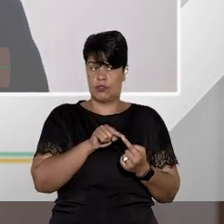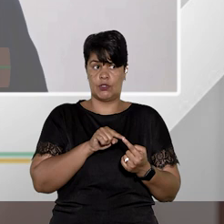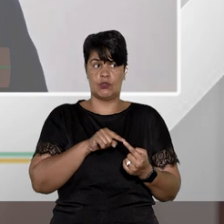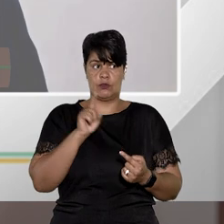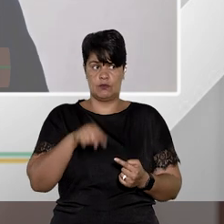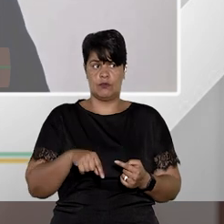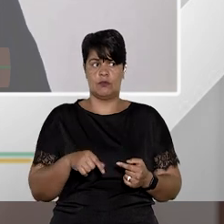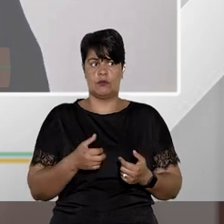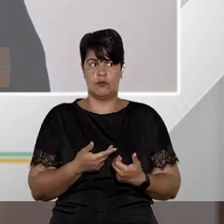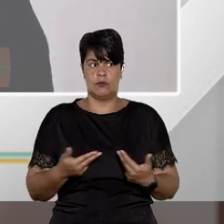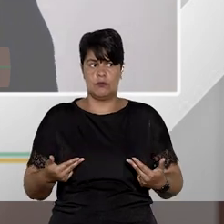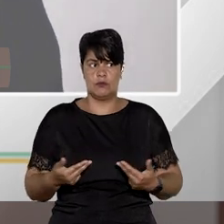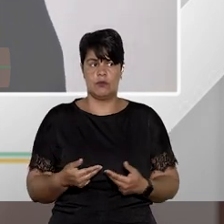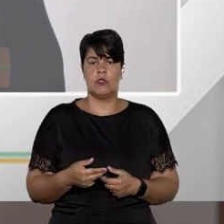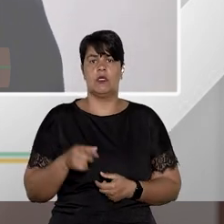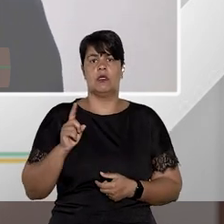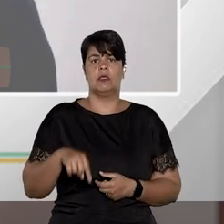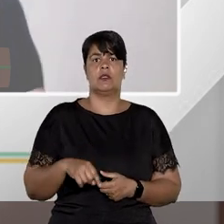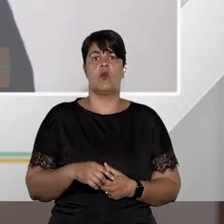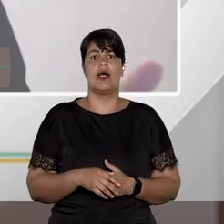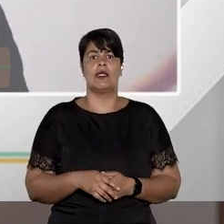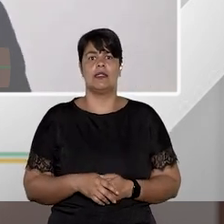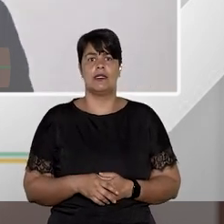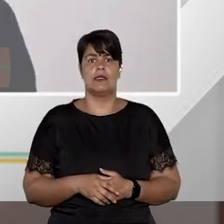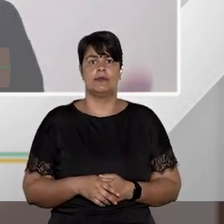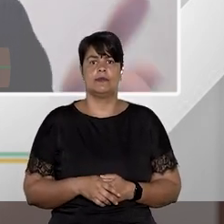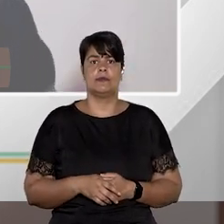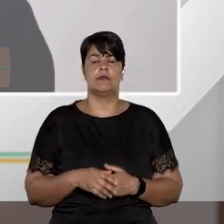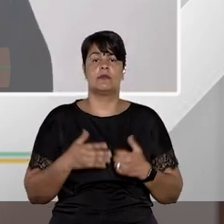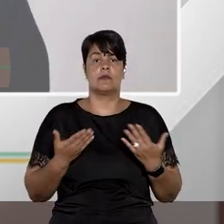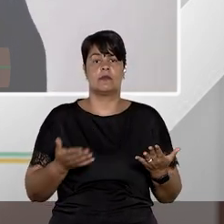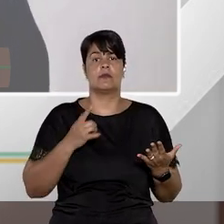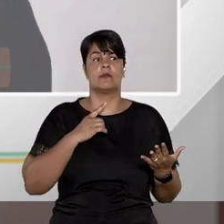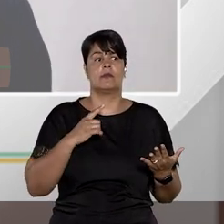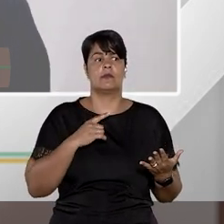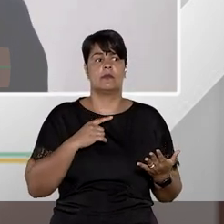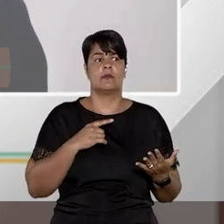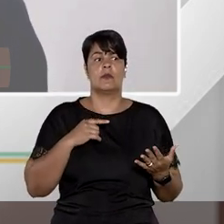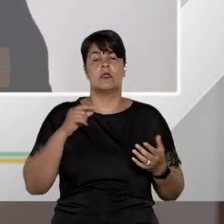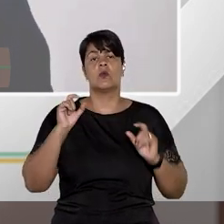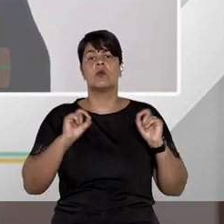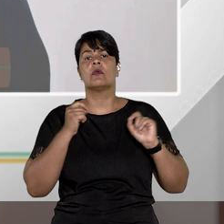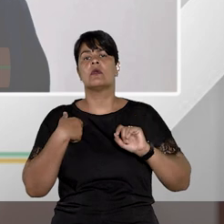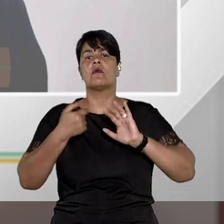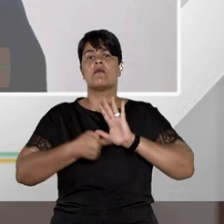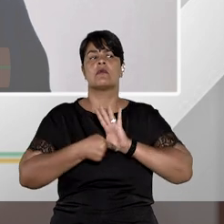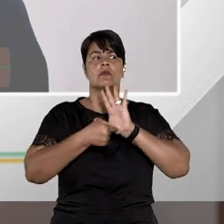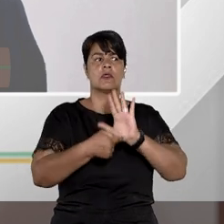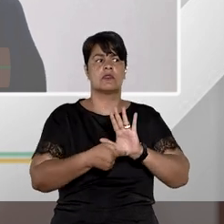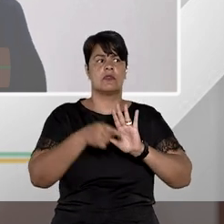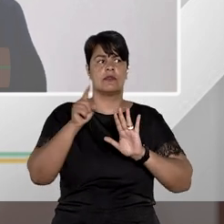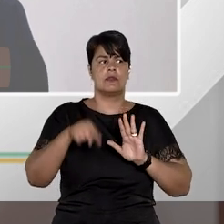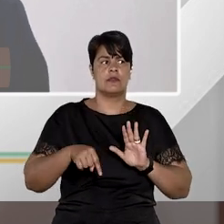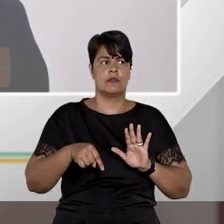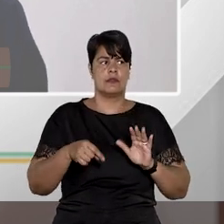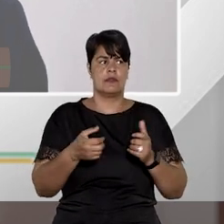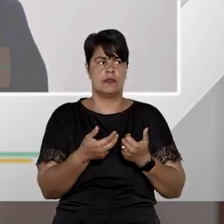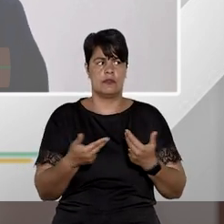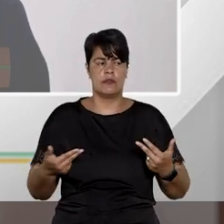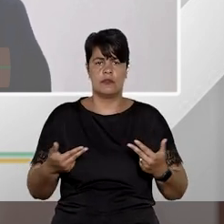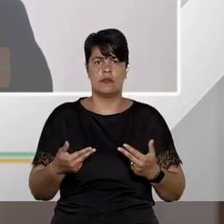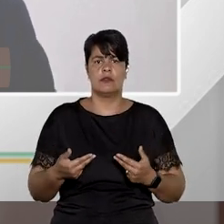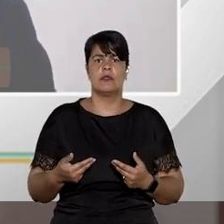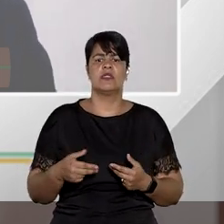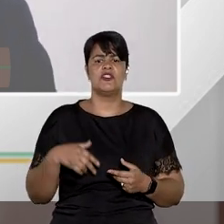ele fala assim olha mas eu até já fiz o pagamento aqui a prisão está ilegal aí estaria demonstrado se ele escancarar aquilo ali já